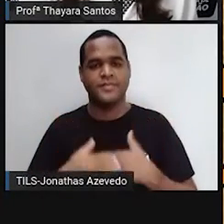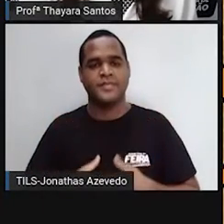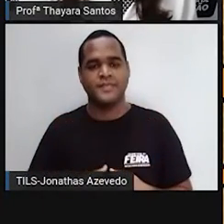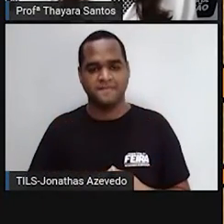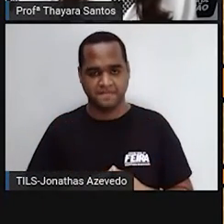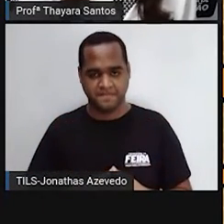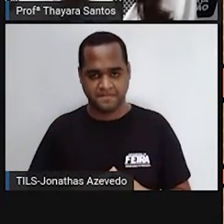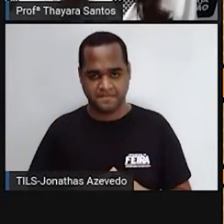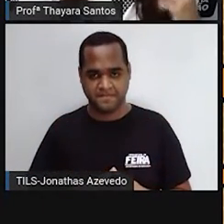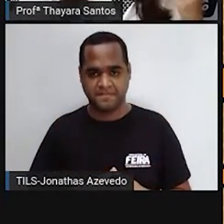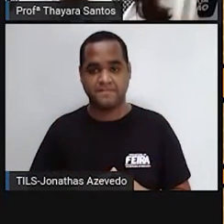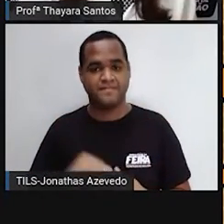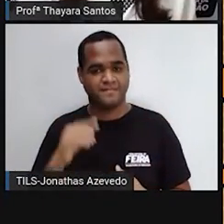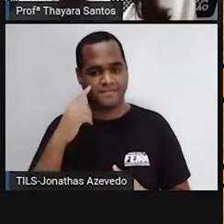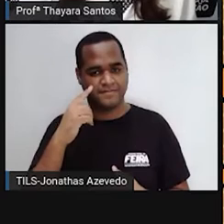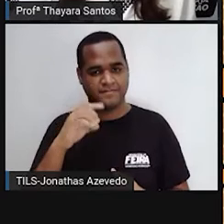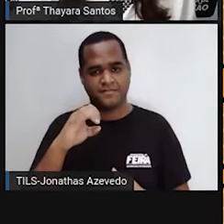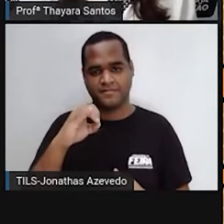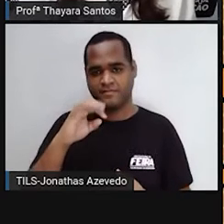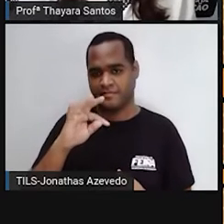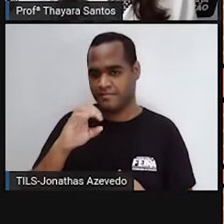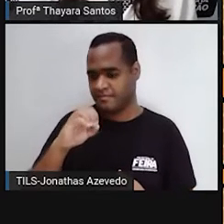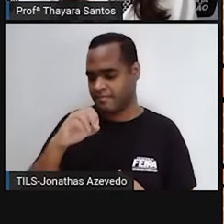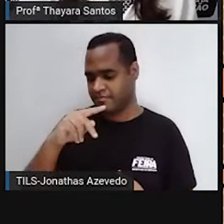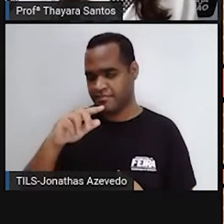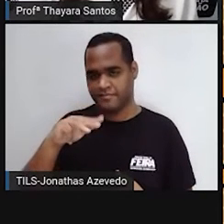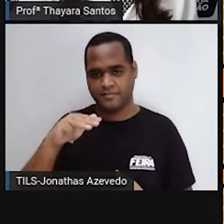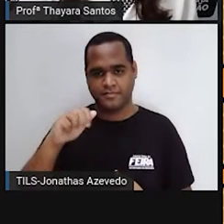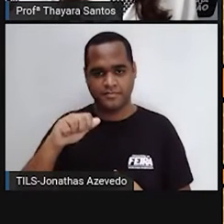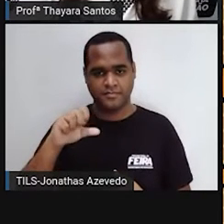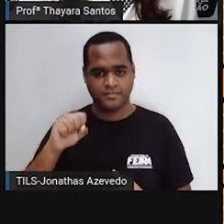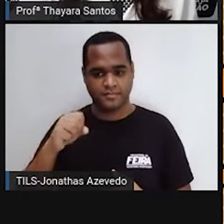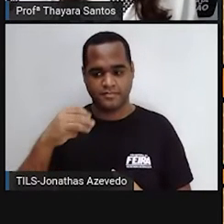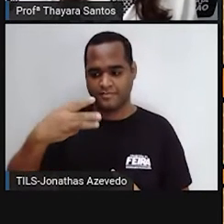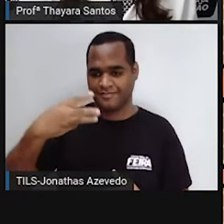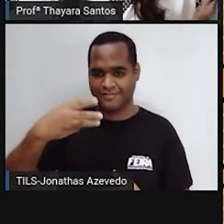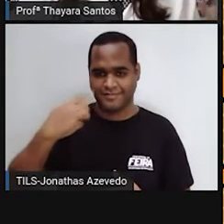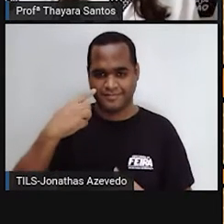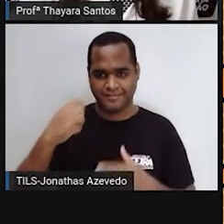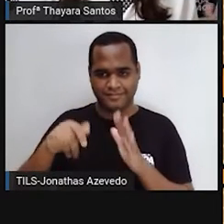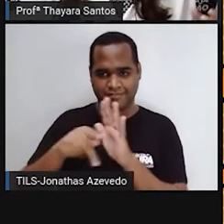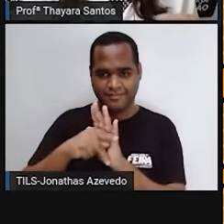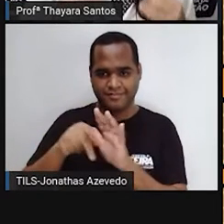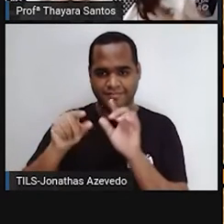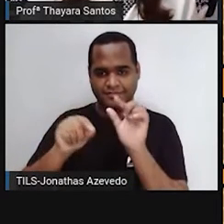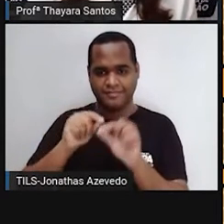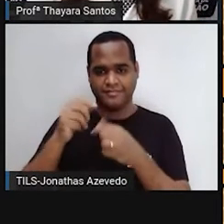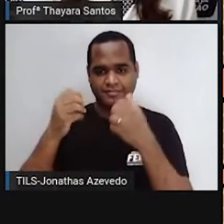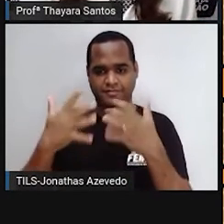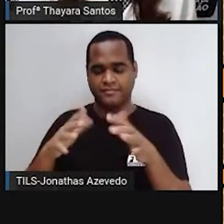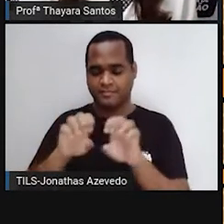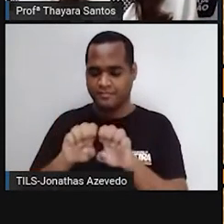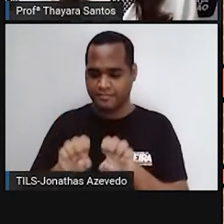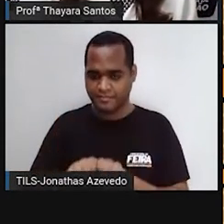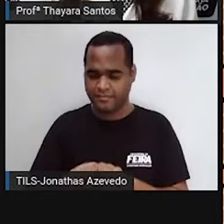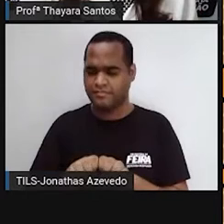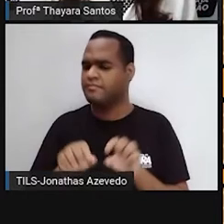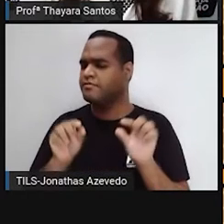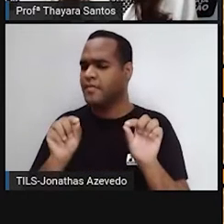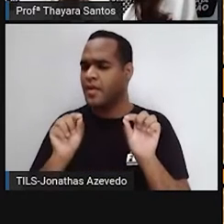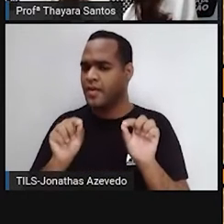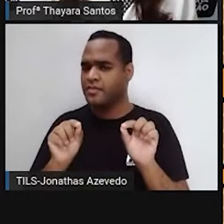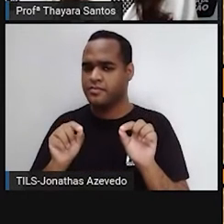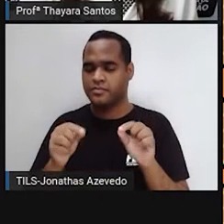A gente tem o citoplasma também, que é a terceira parte dessa estrutura. Esse